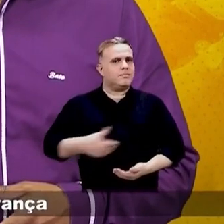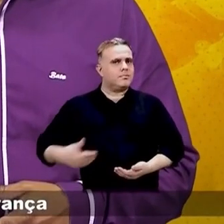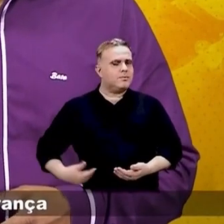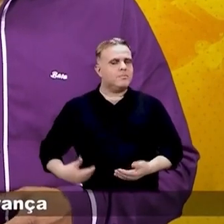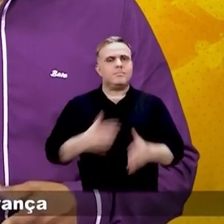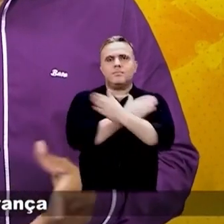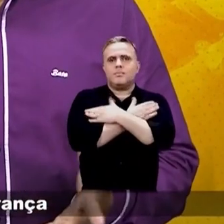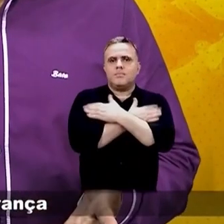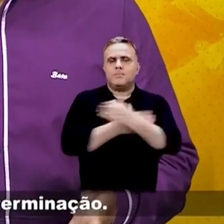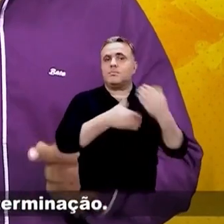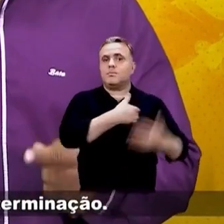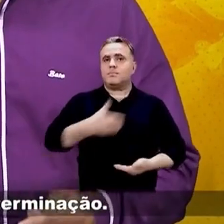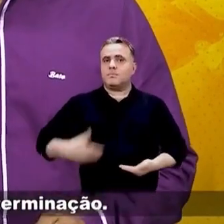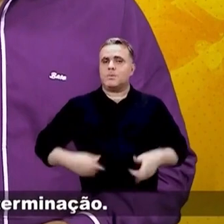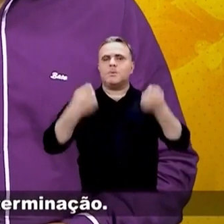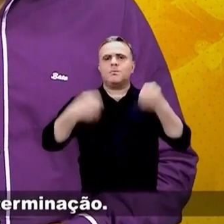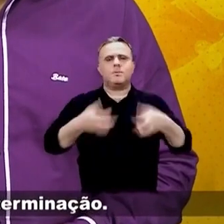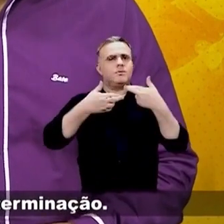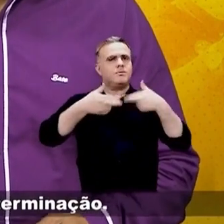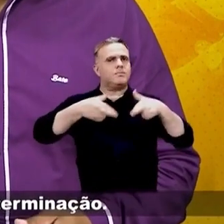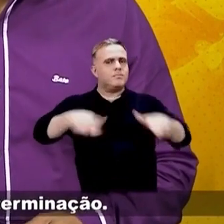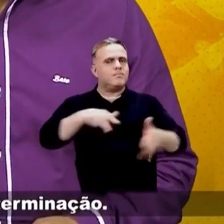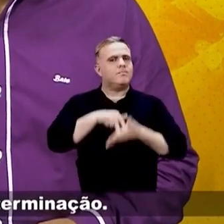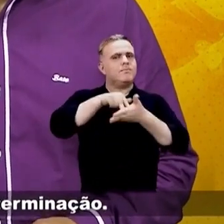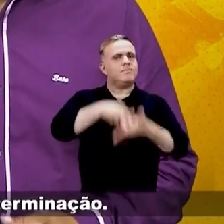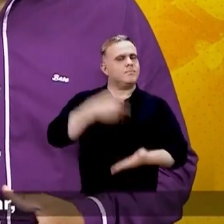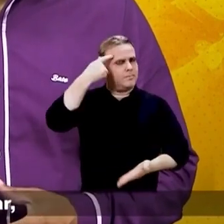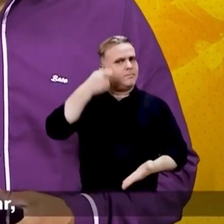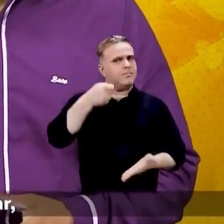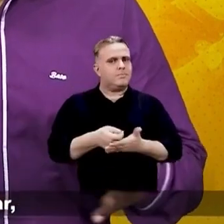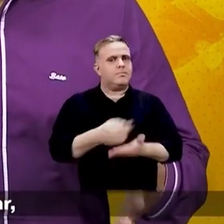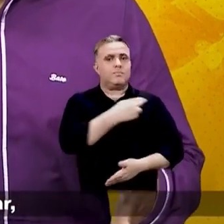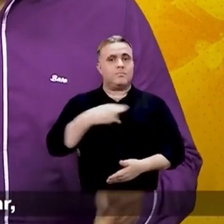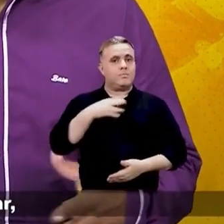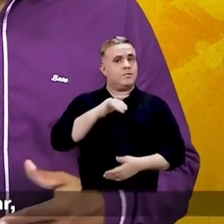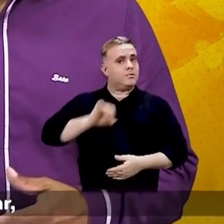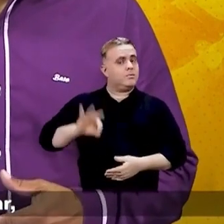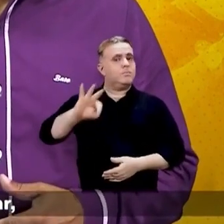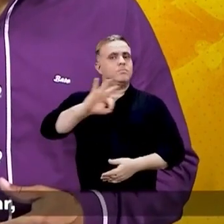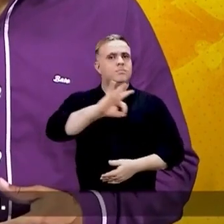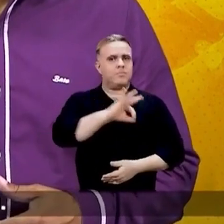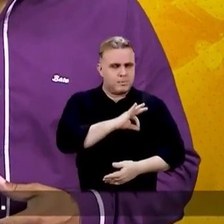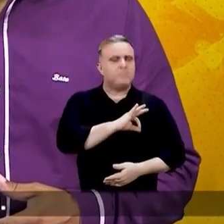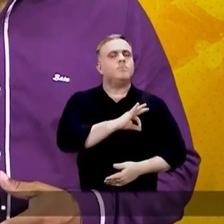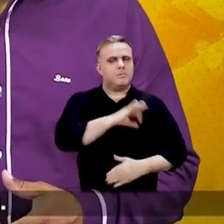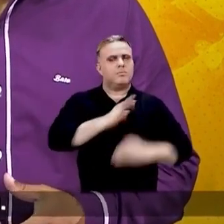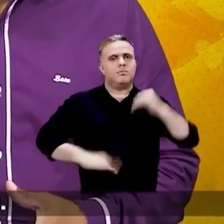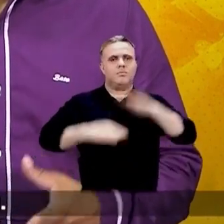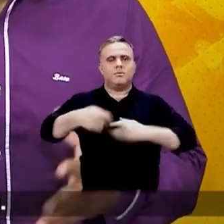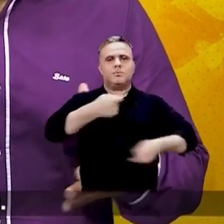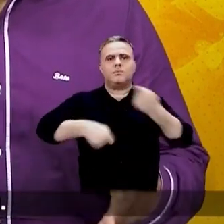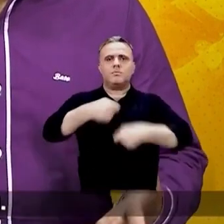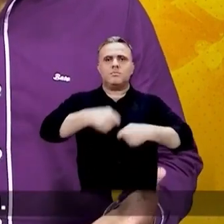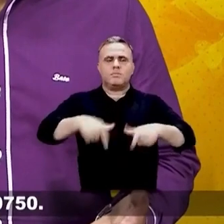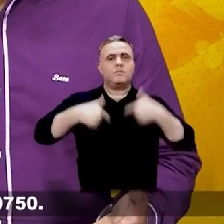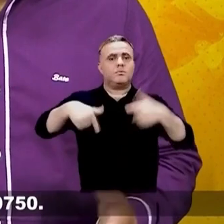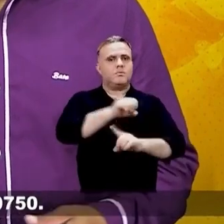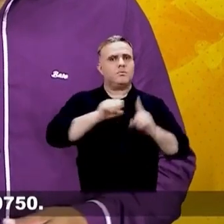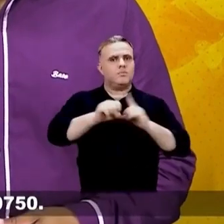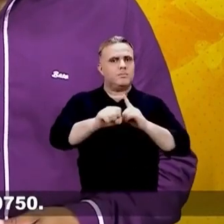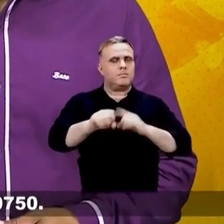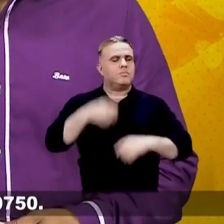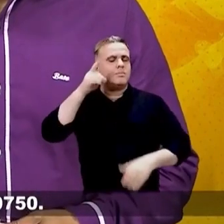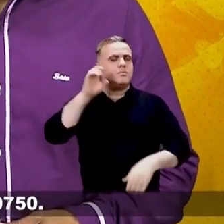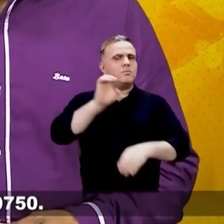fome, desemprego e a segurança precisam ser encarados com firmeza e determinação. Sou Márcio Souza, policial militar, economista e computador social.